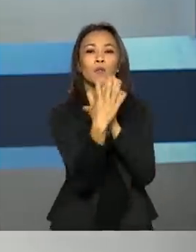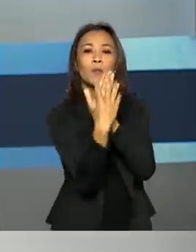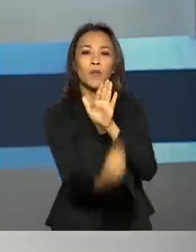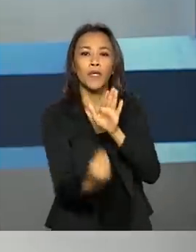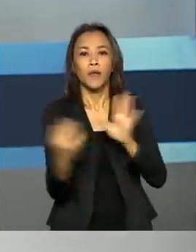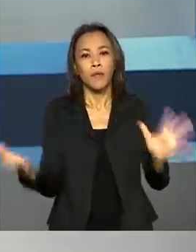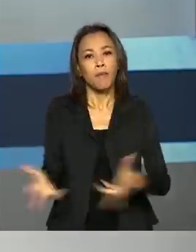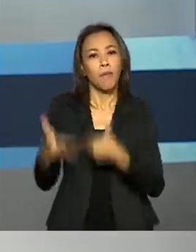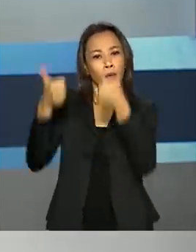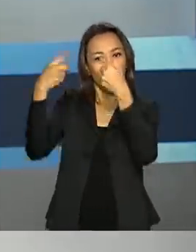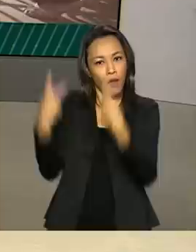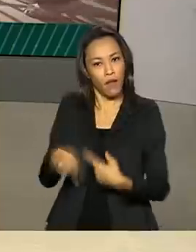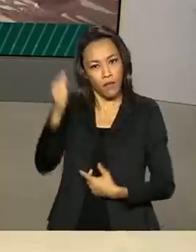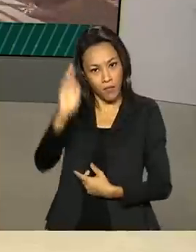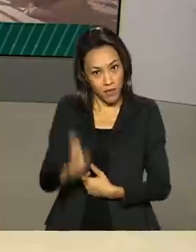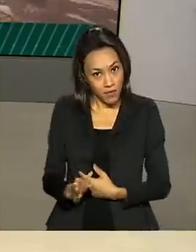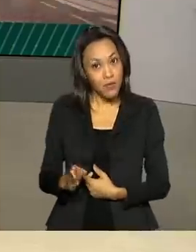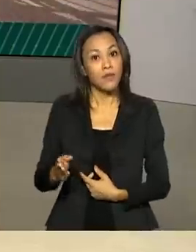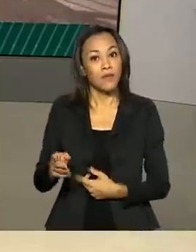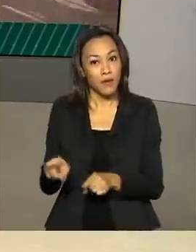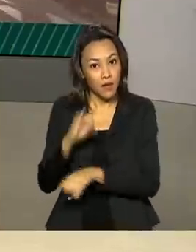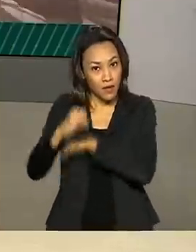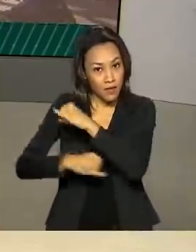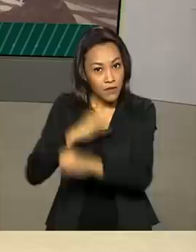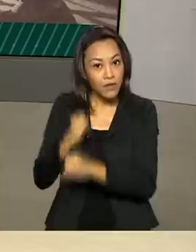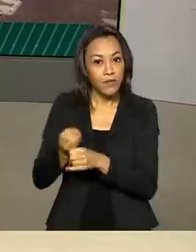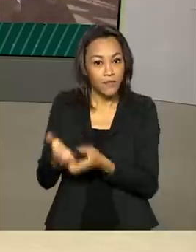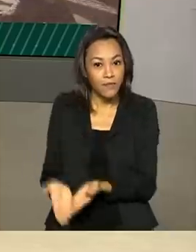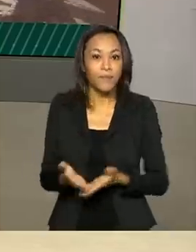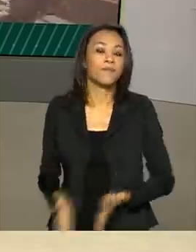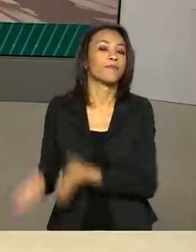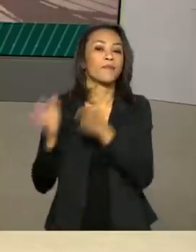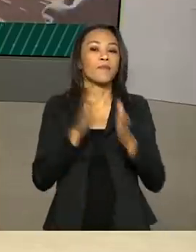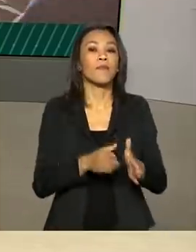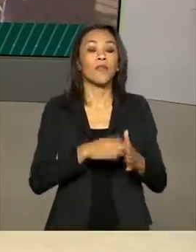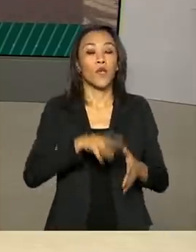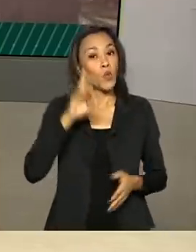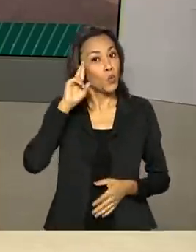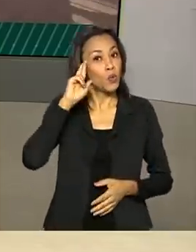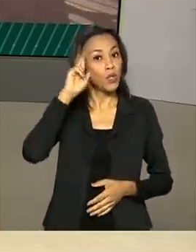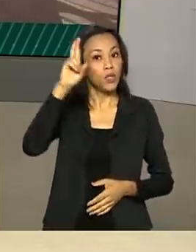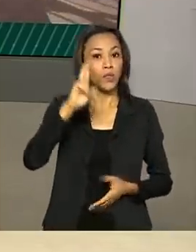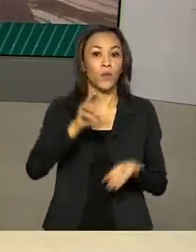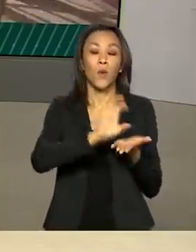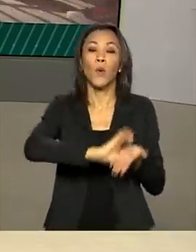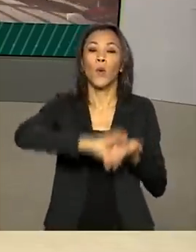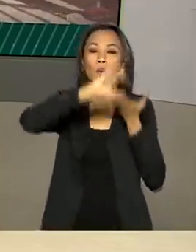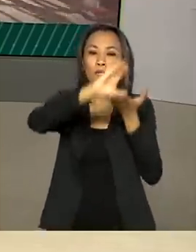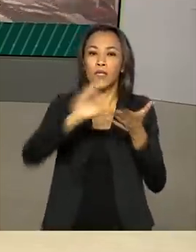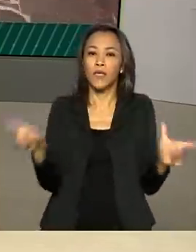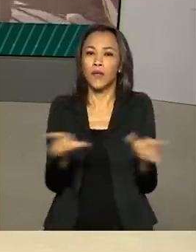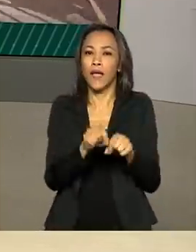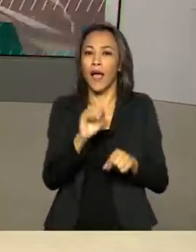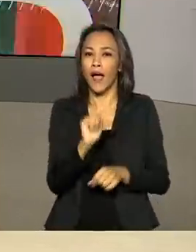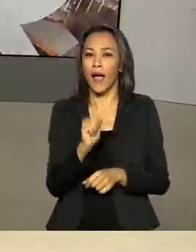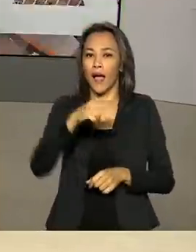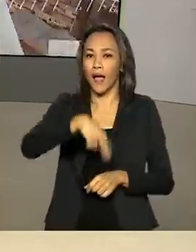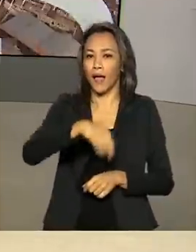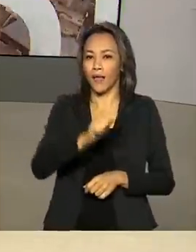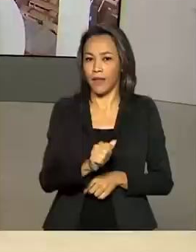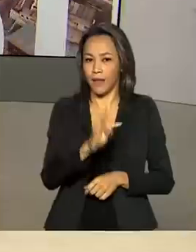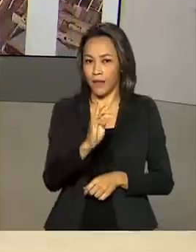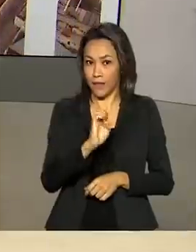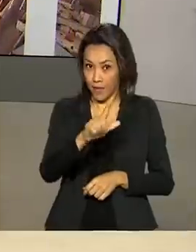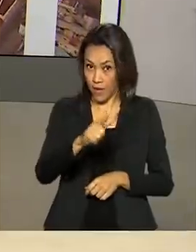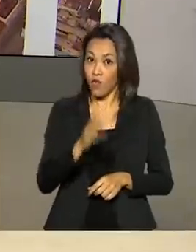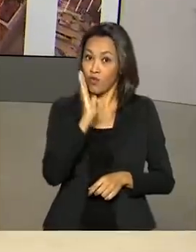desenvolvimento aqui no Brasil. E nesta segunda-feira, o Conselho Diretor da Anatel, a Agência Nacional de Telecomunicações, realizou